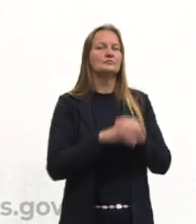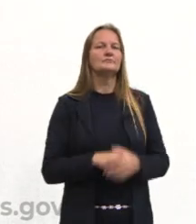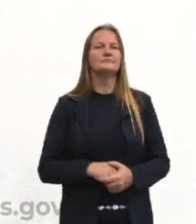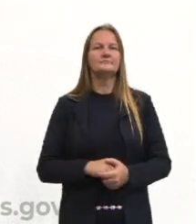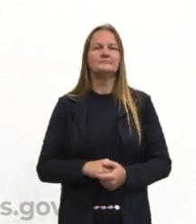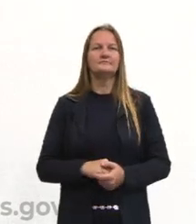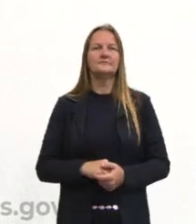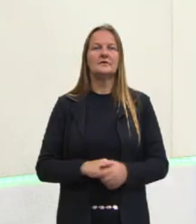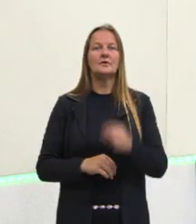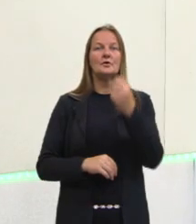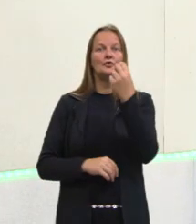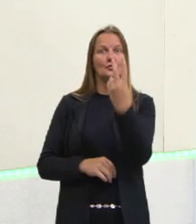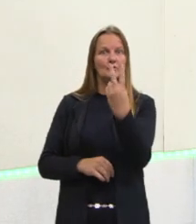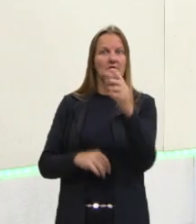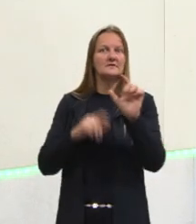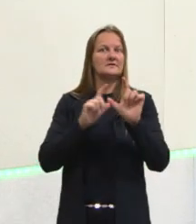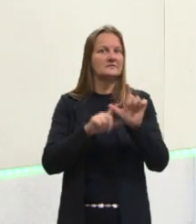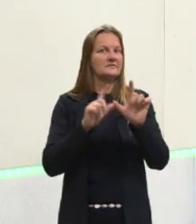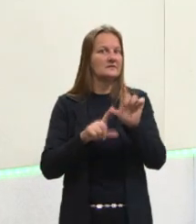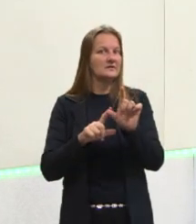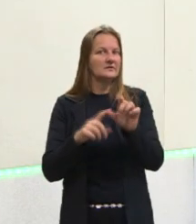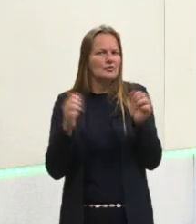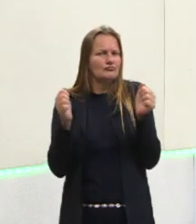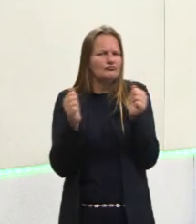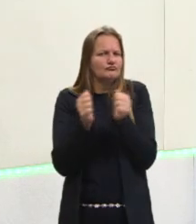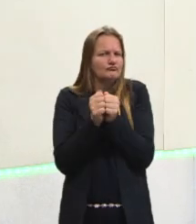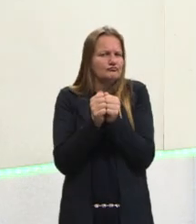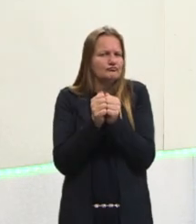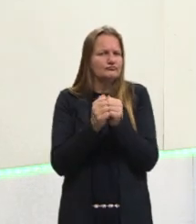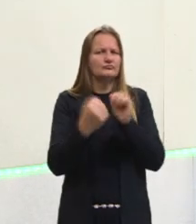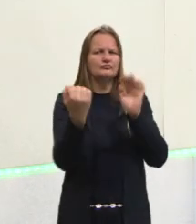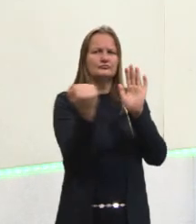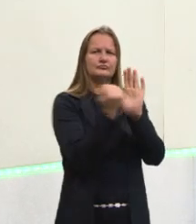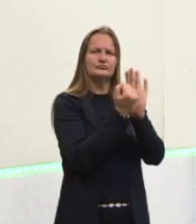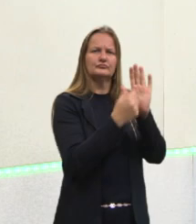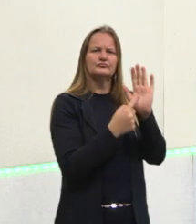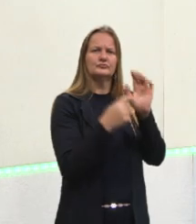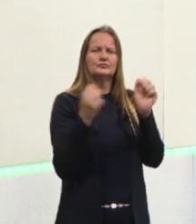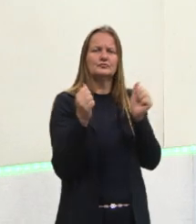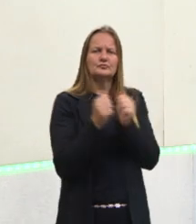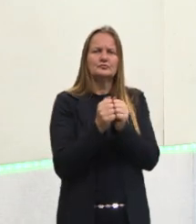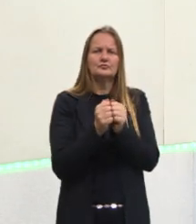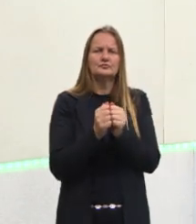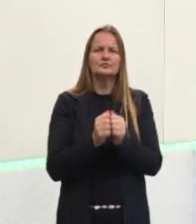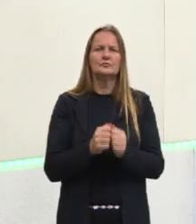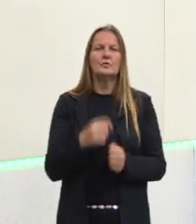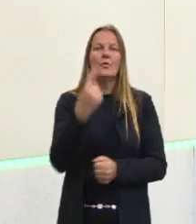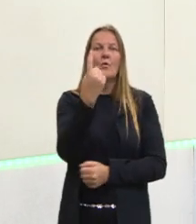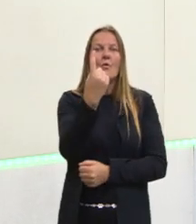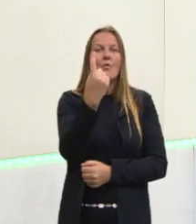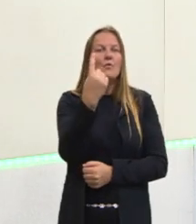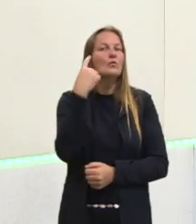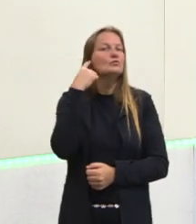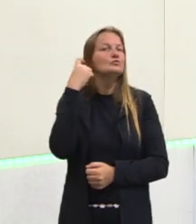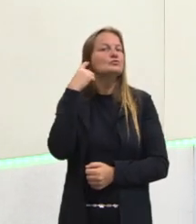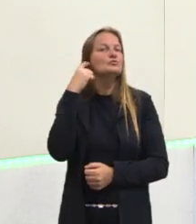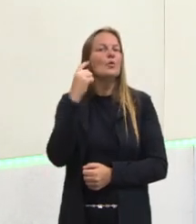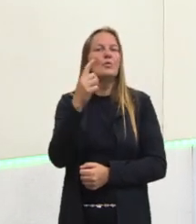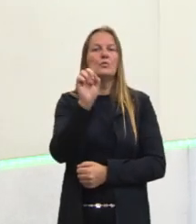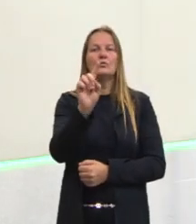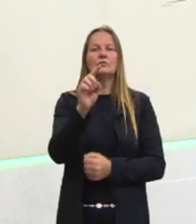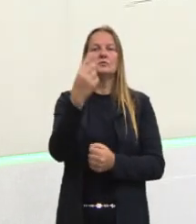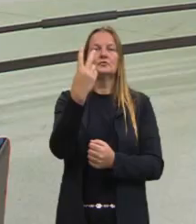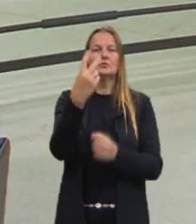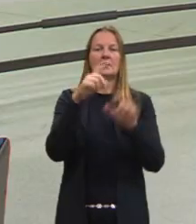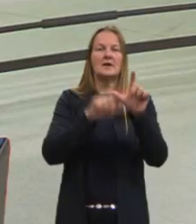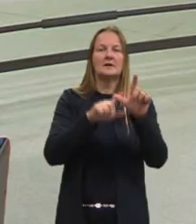duas letras, dois símbolos, que se referem a um único som. Então, na